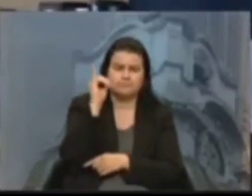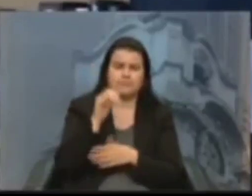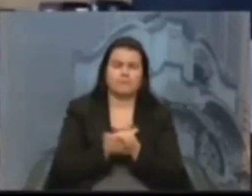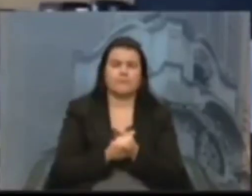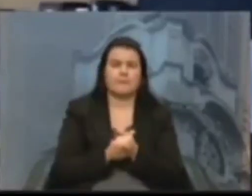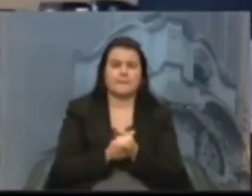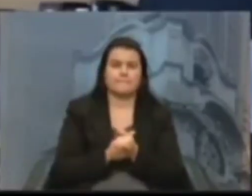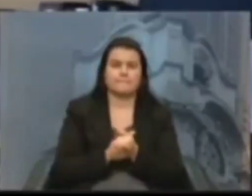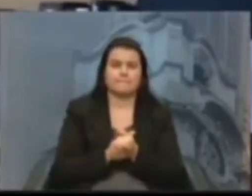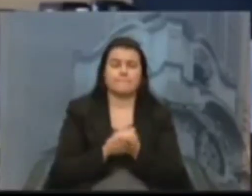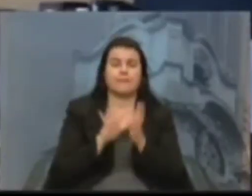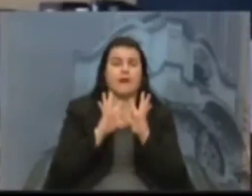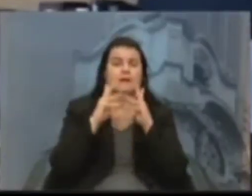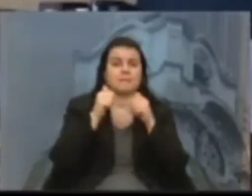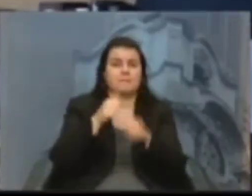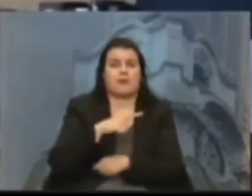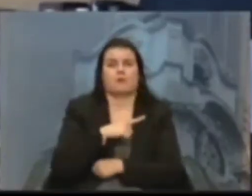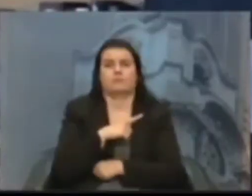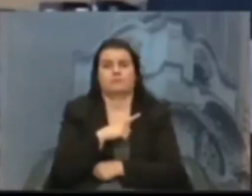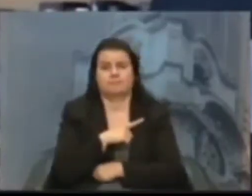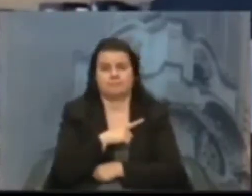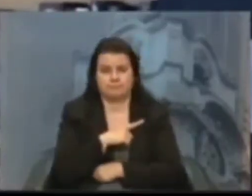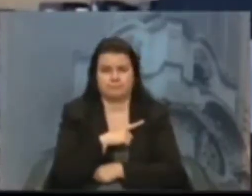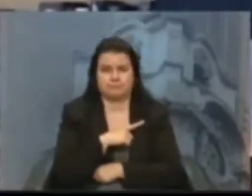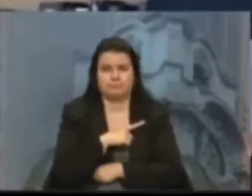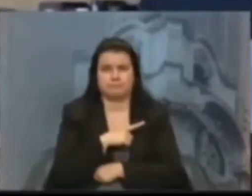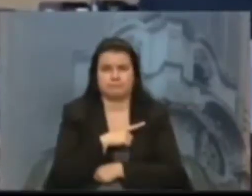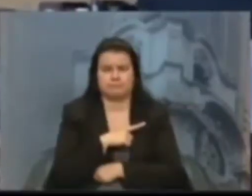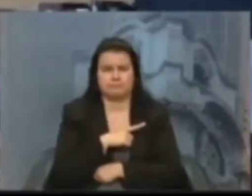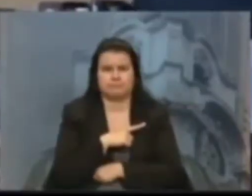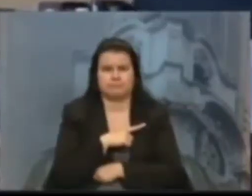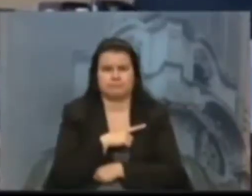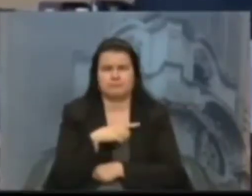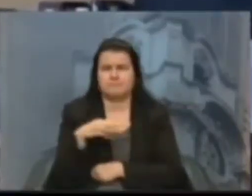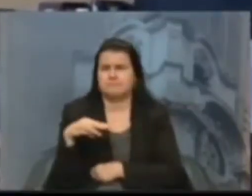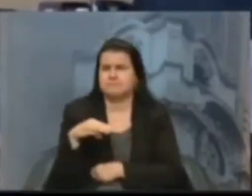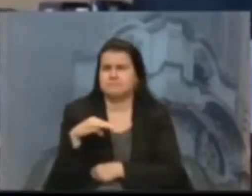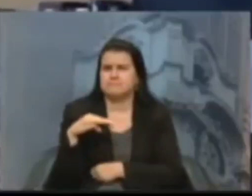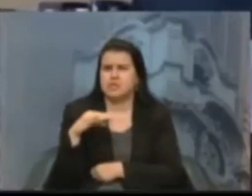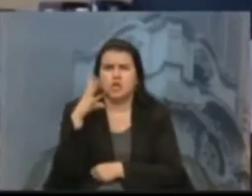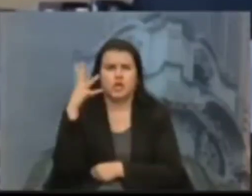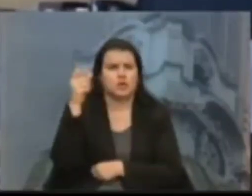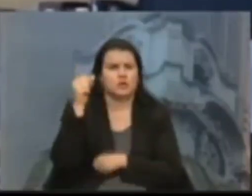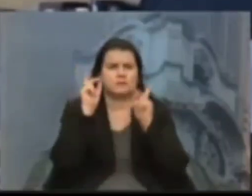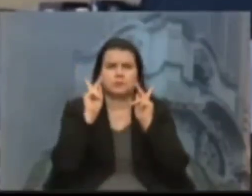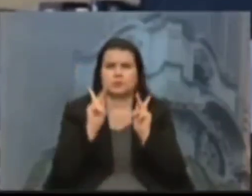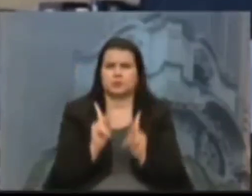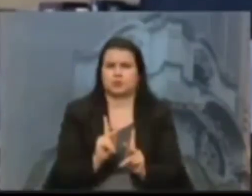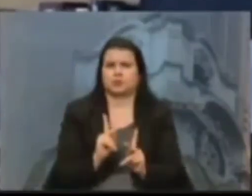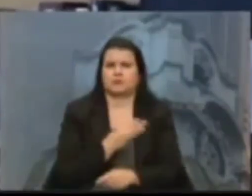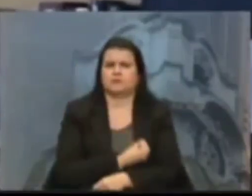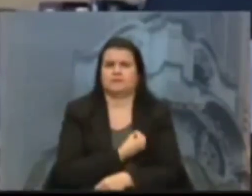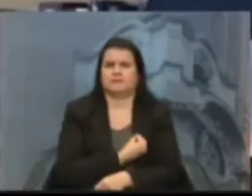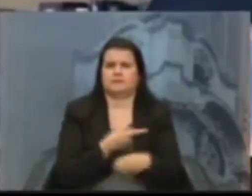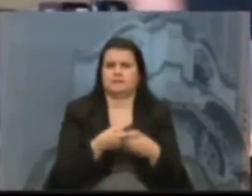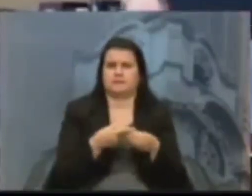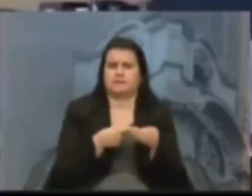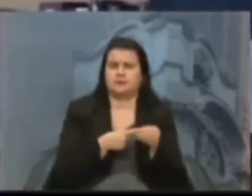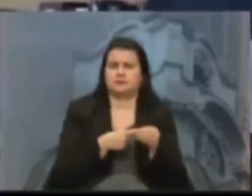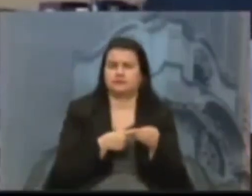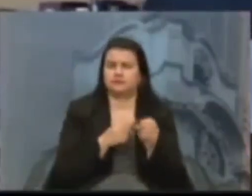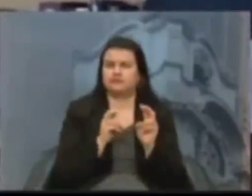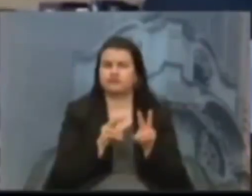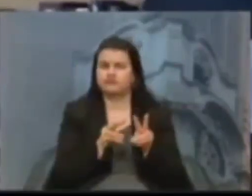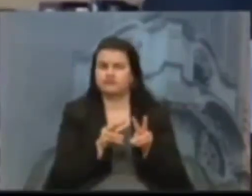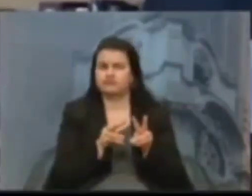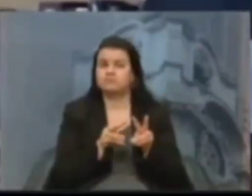que esses animais têm para milhares de pessoas na nossa cidade, isso começa a